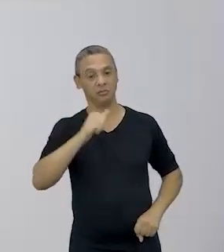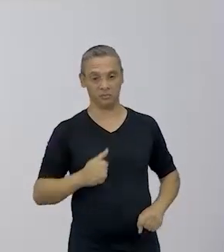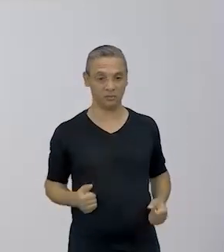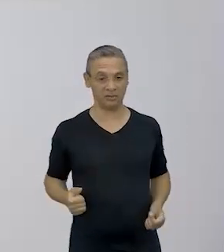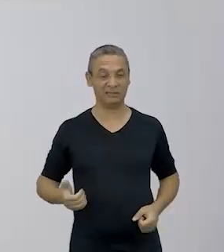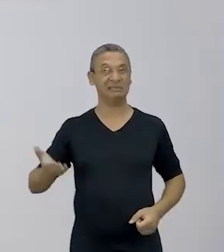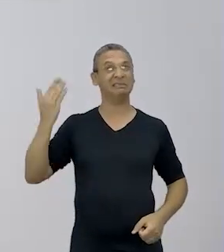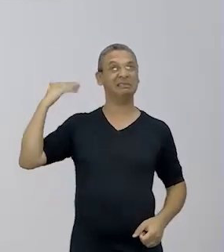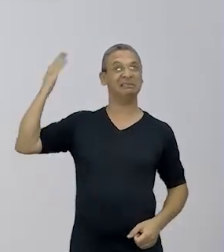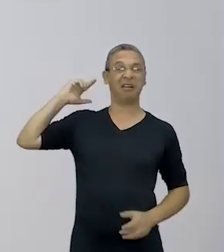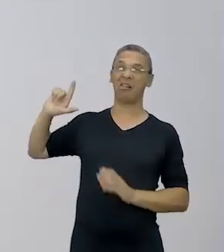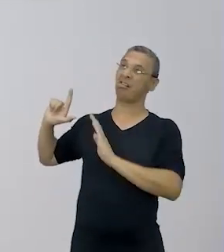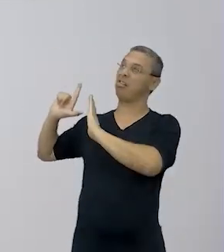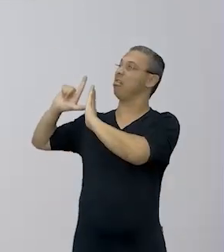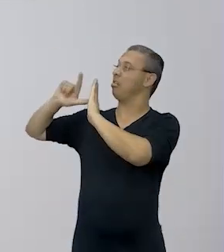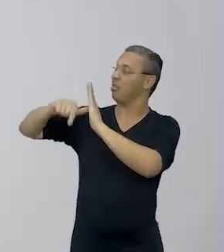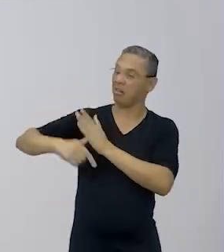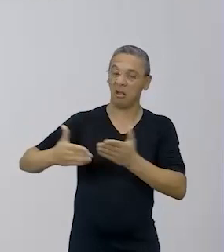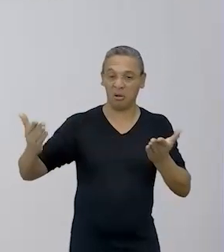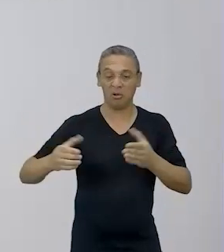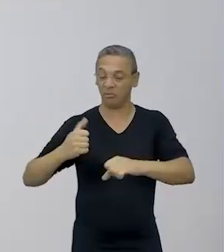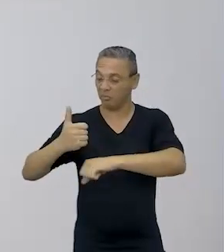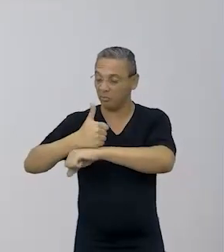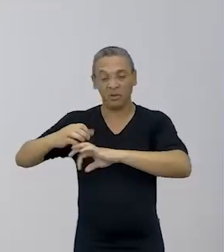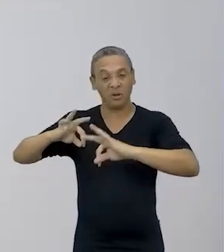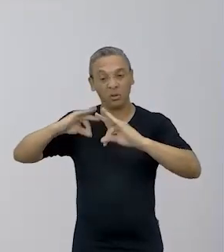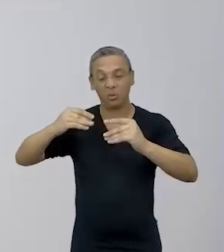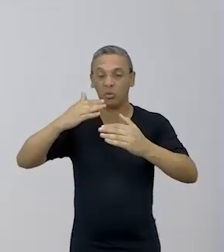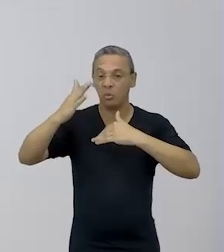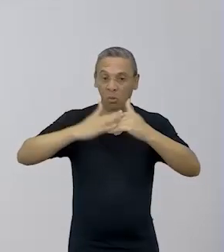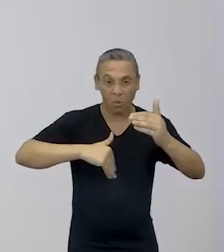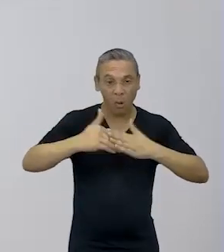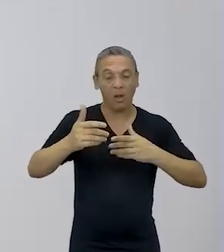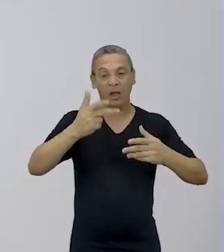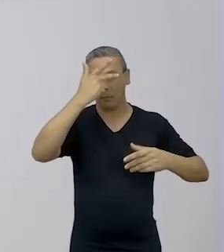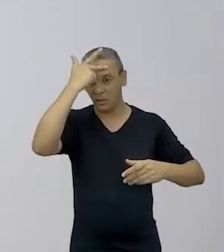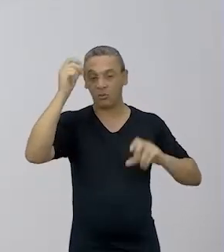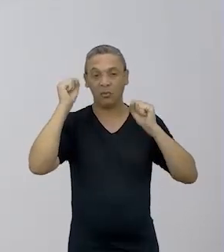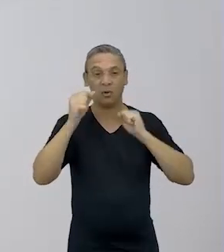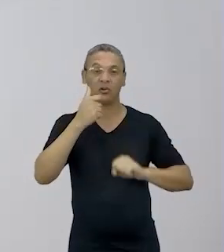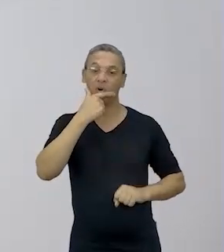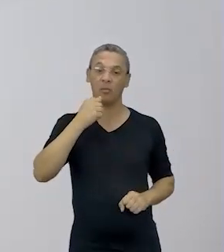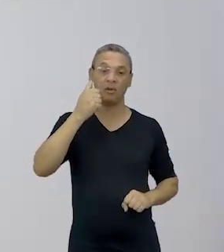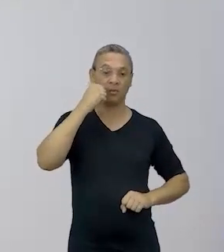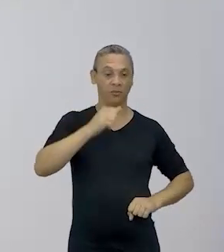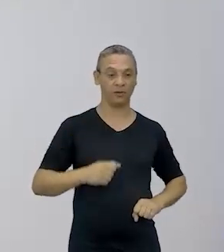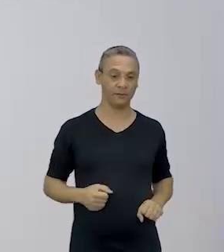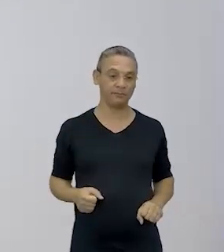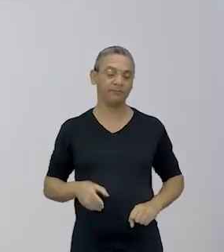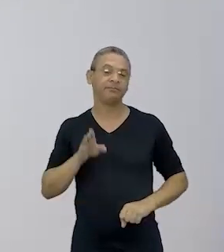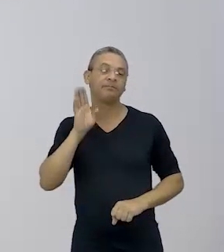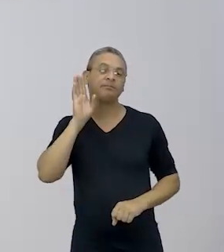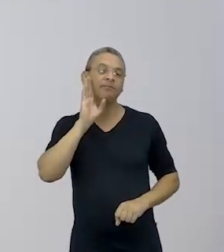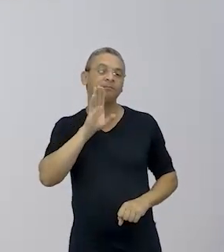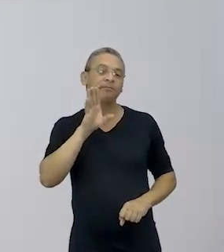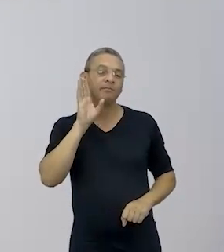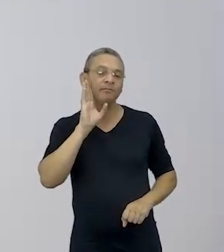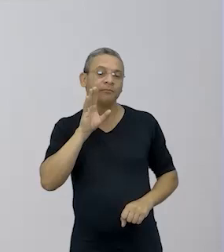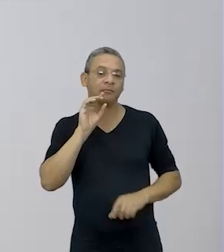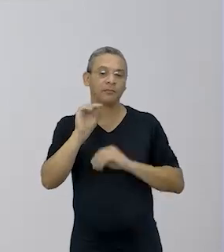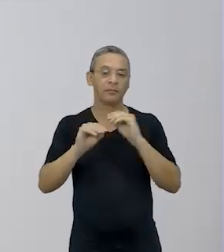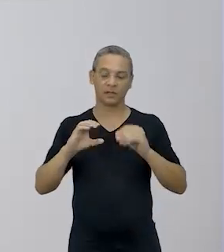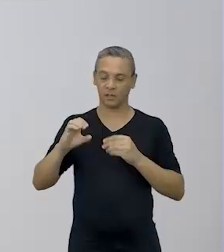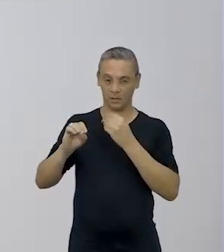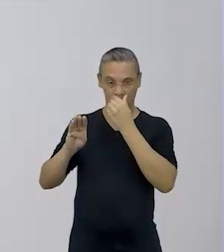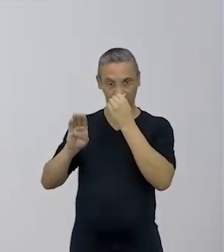coisa do passado, né? Eu tenho certeza que você é muito jovem e sua cabeça também tem que ser muito jovem, tá certo? Então, coisas interessantes a respeito do